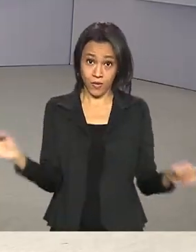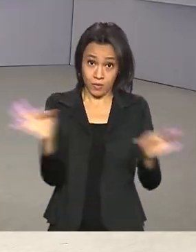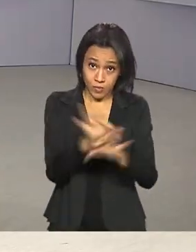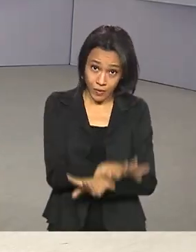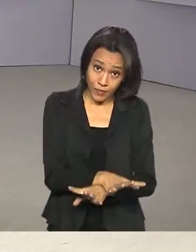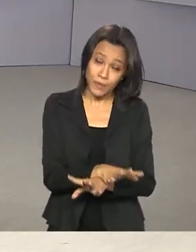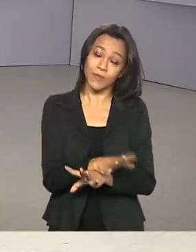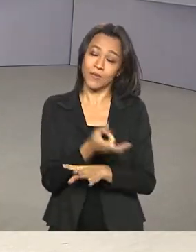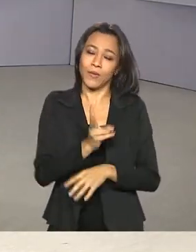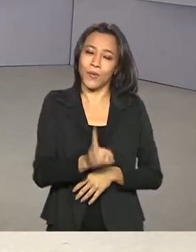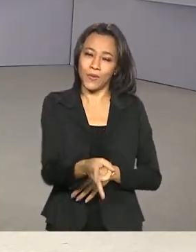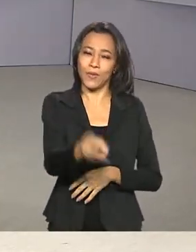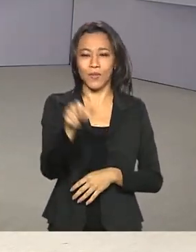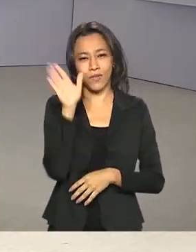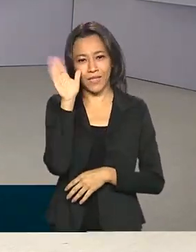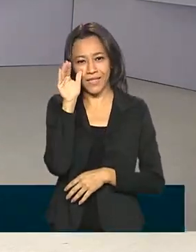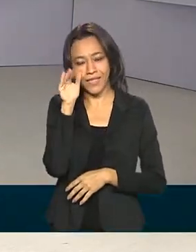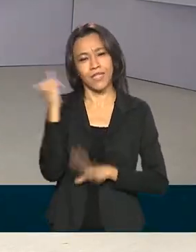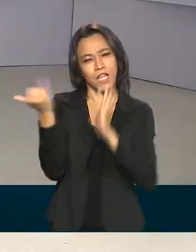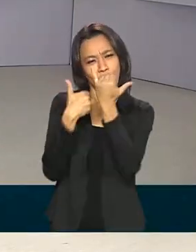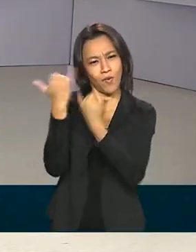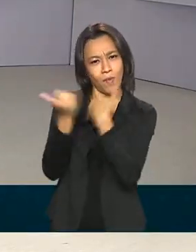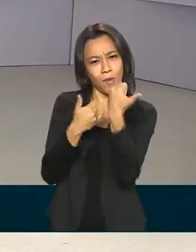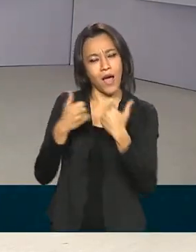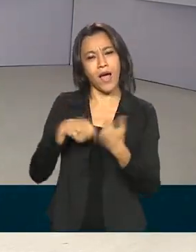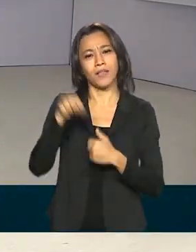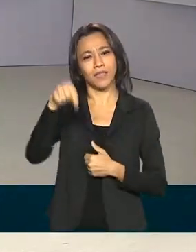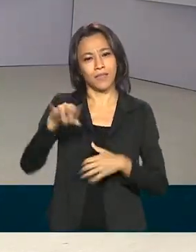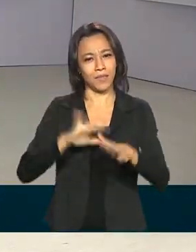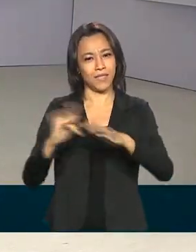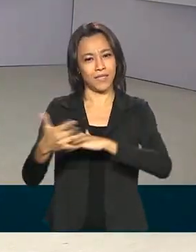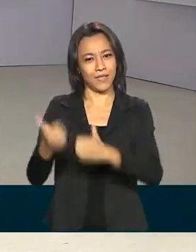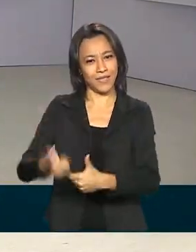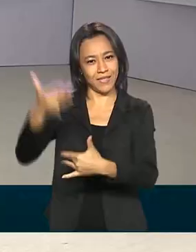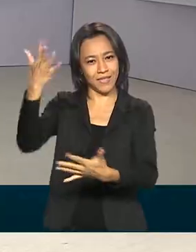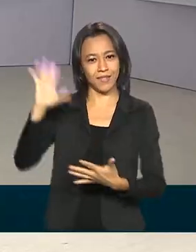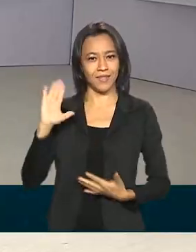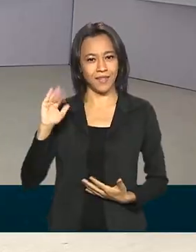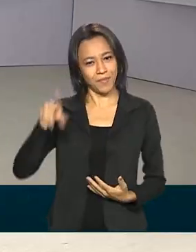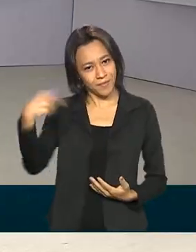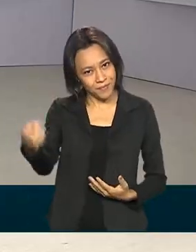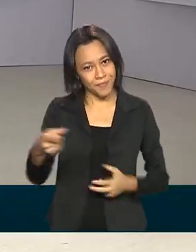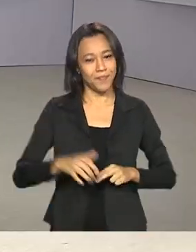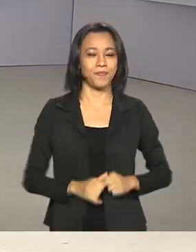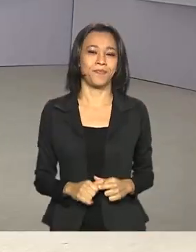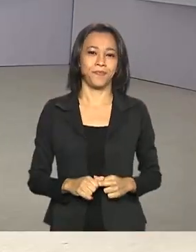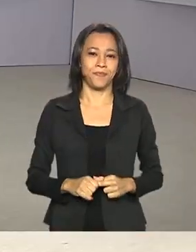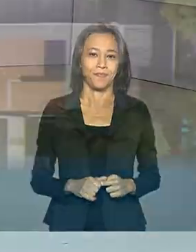aqui. Continue também bem informado pelas nossas redes sociais. Até a próxima edição.